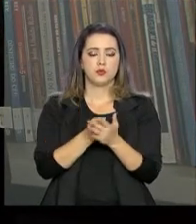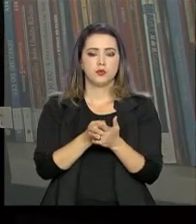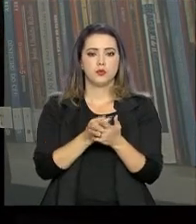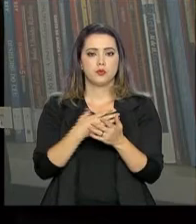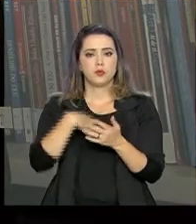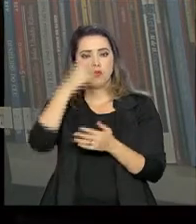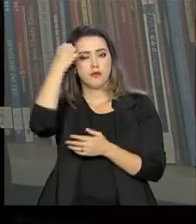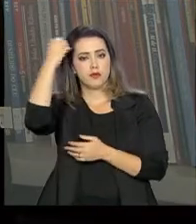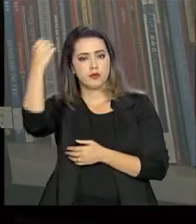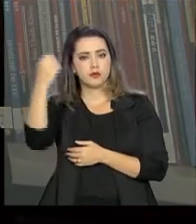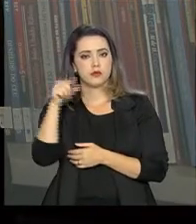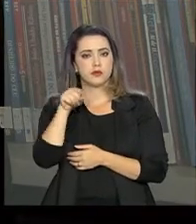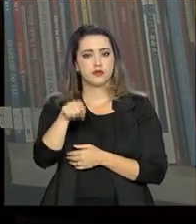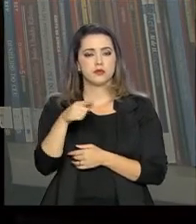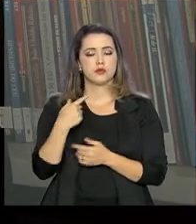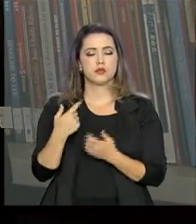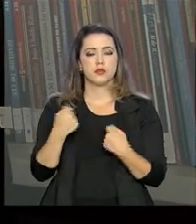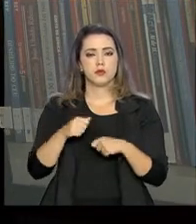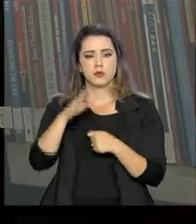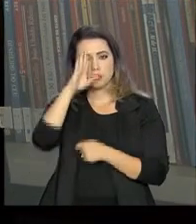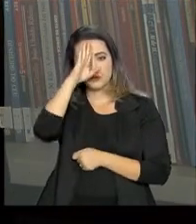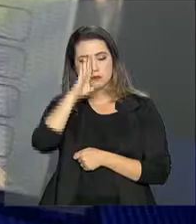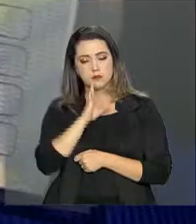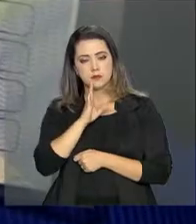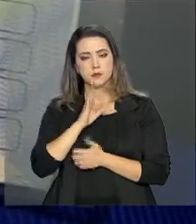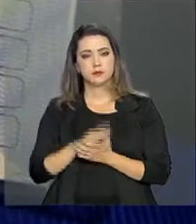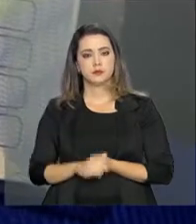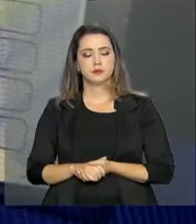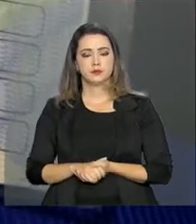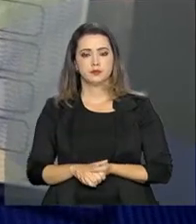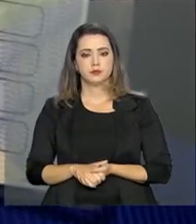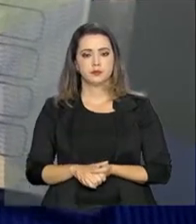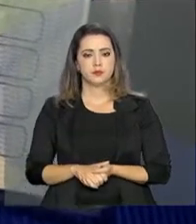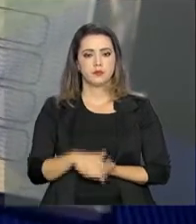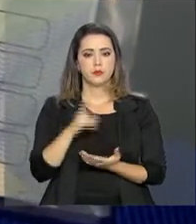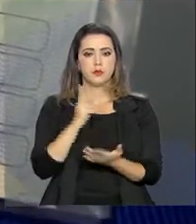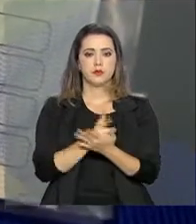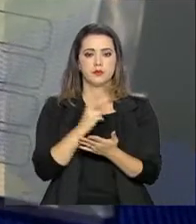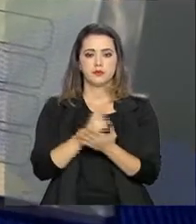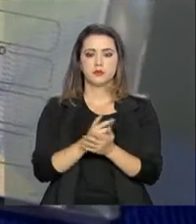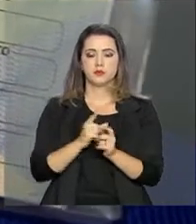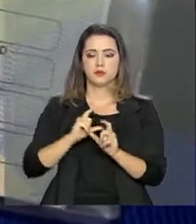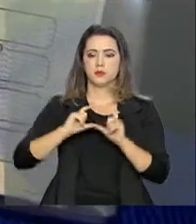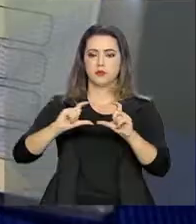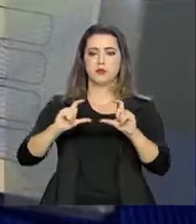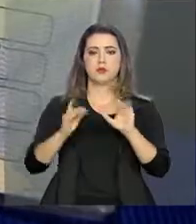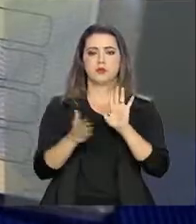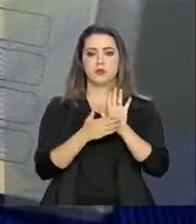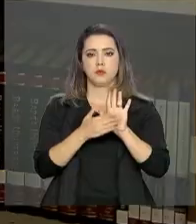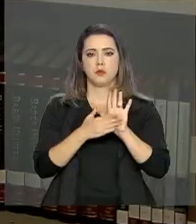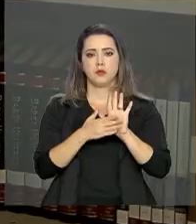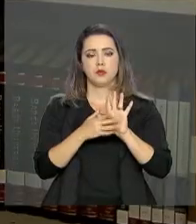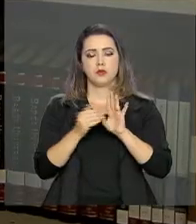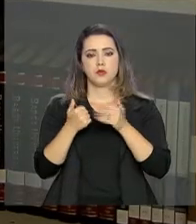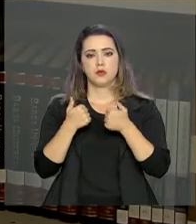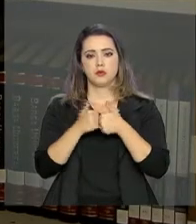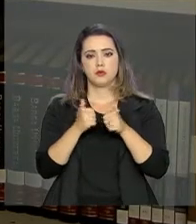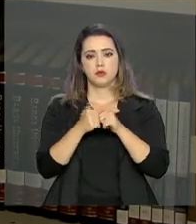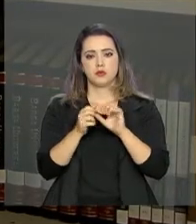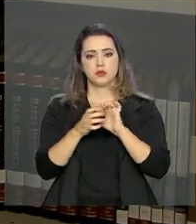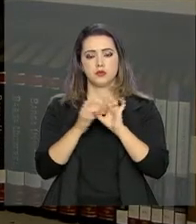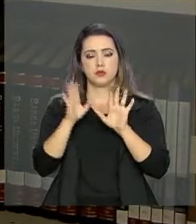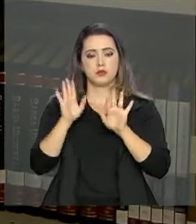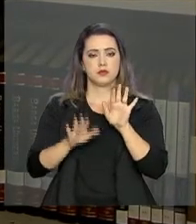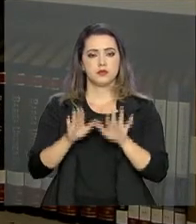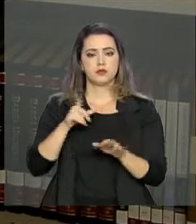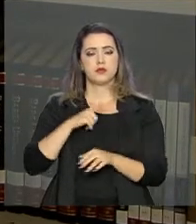viajarmos sem essa gratuidade. Apesar disso, mesmo levando o cartão do passe-livre, ela conta que às